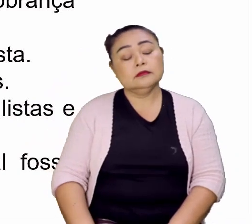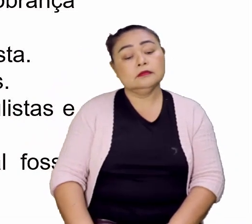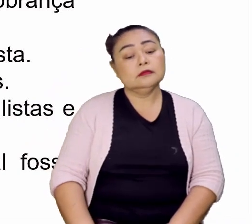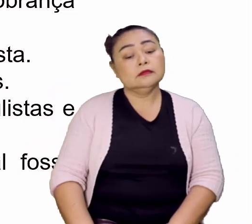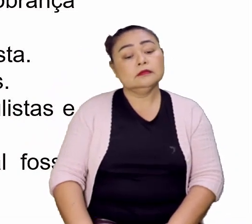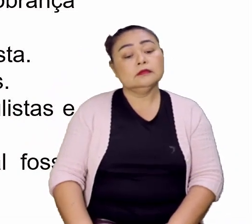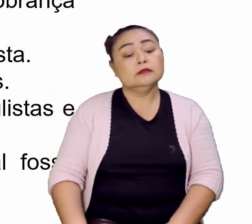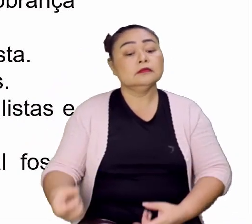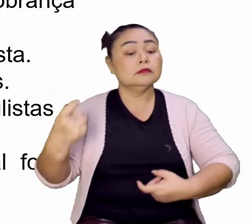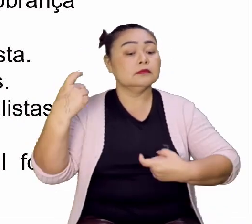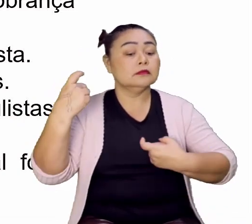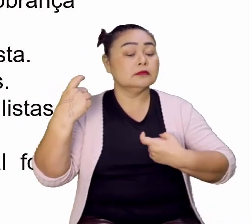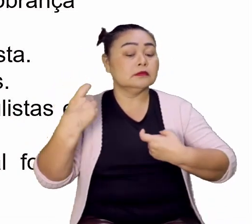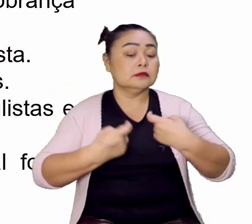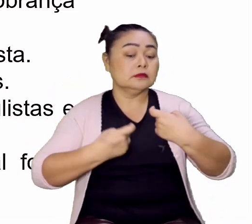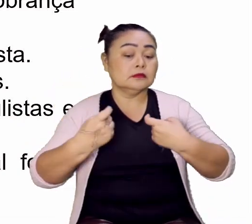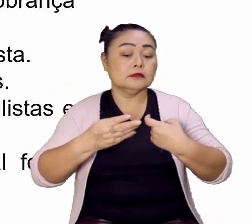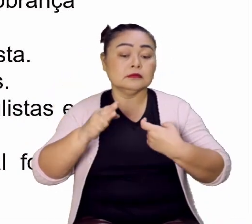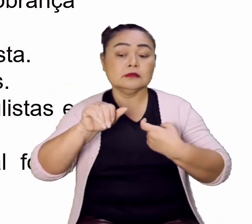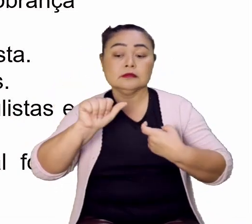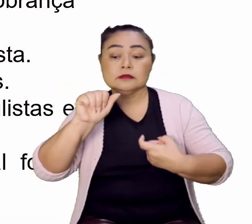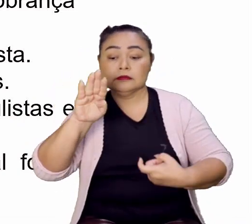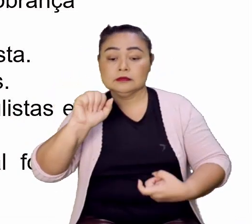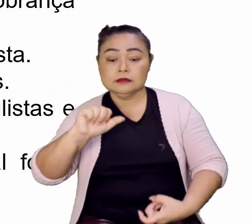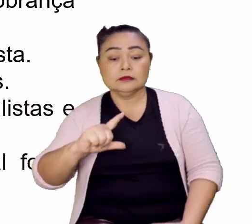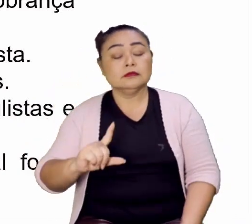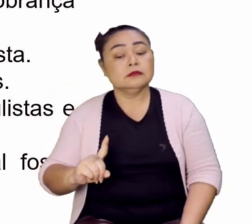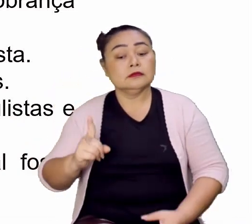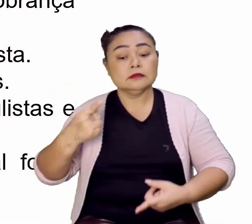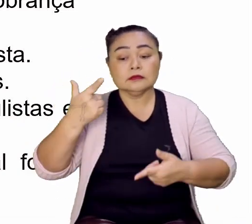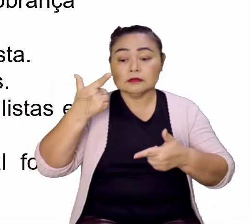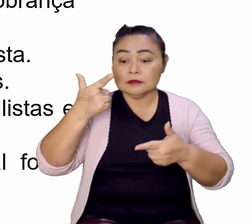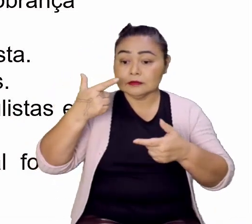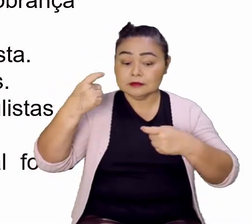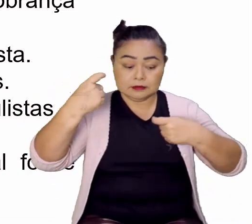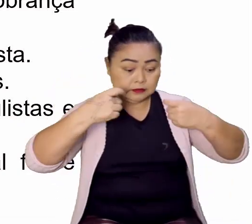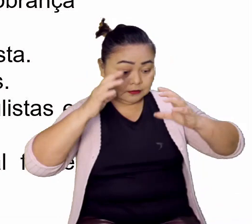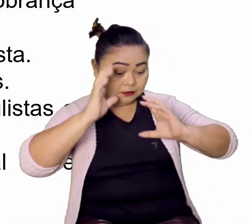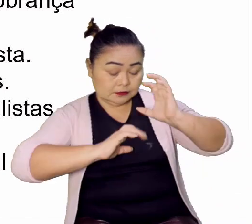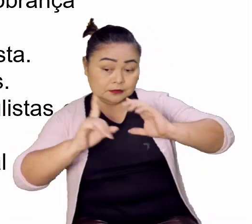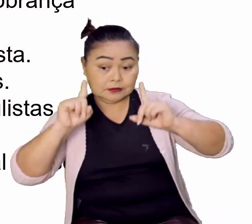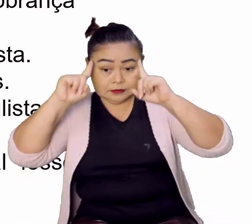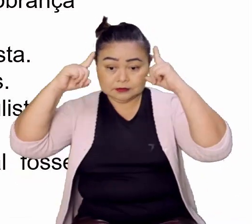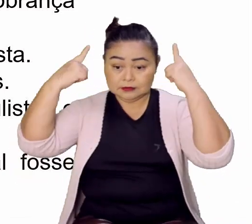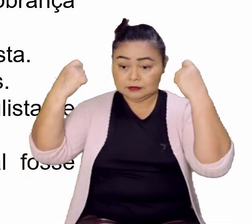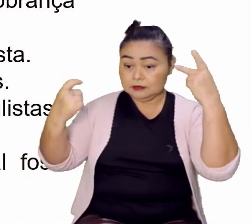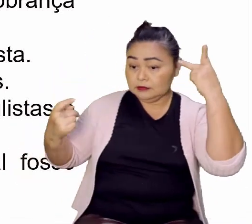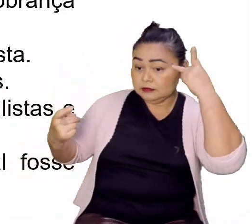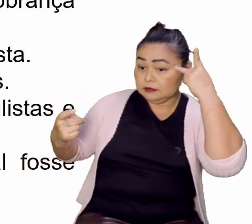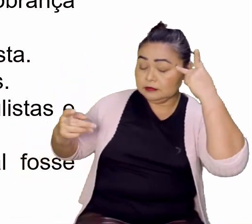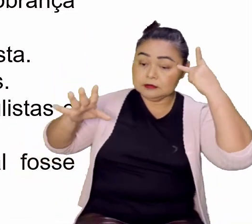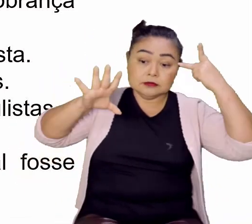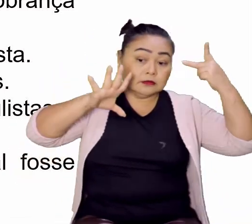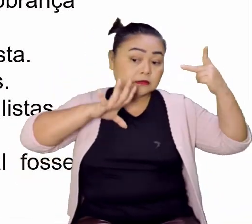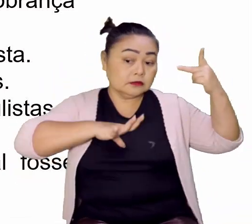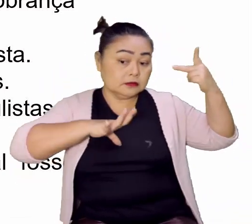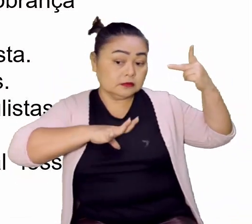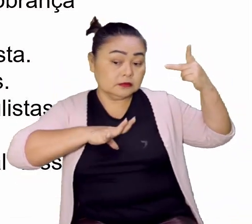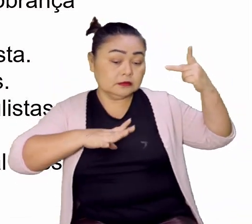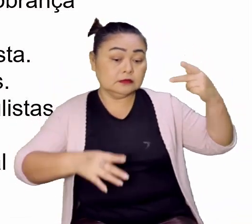D, guerras dos emboáveis, conflitos violentos entre paulistas e portugueses.